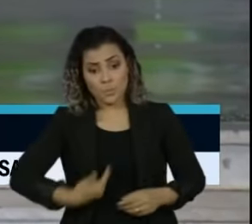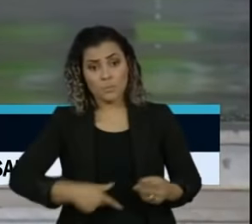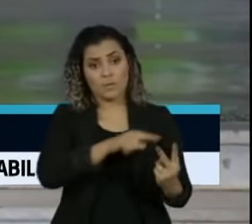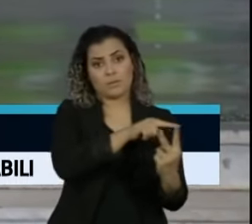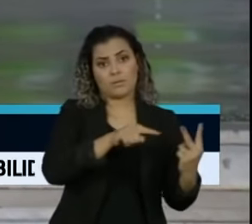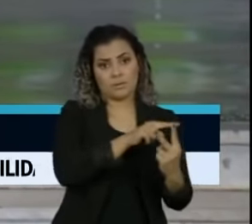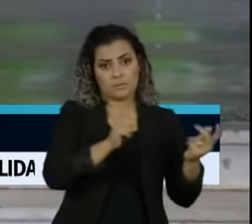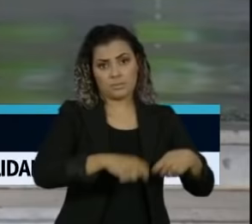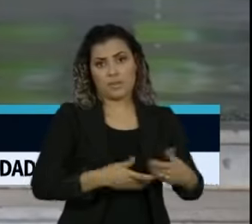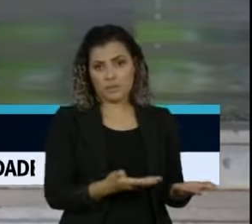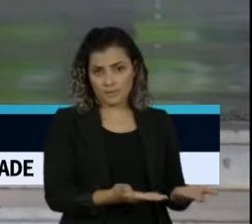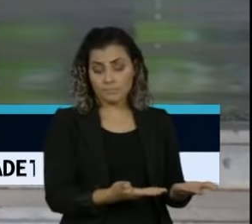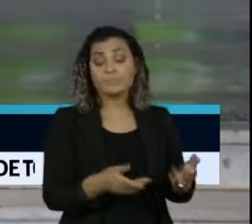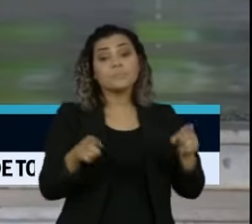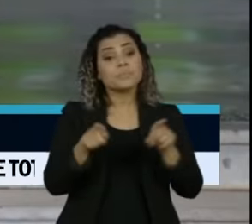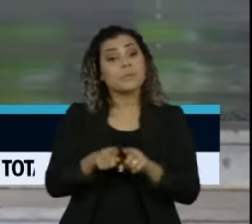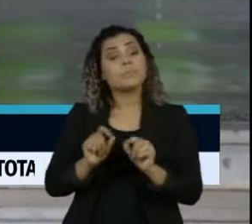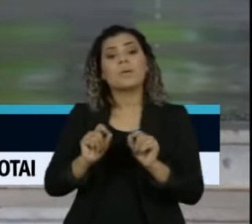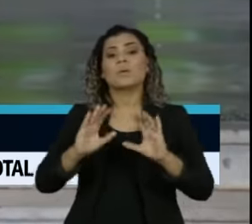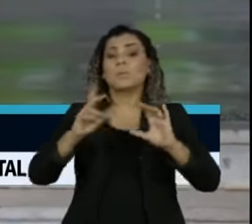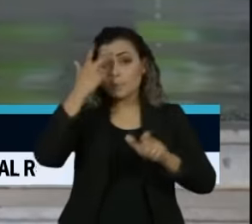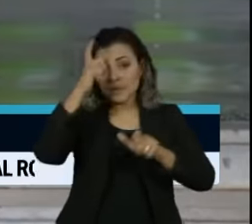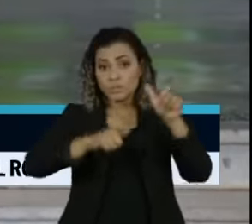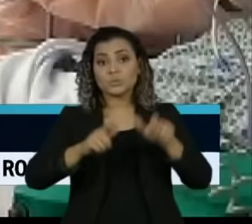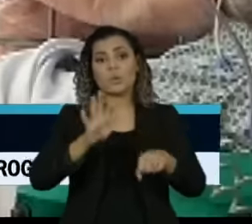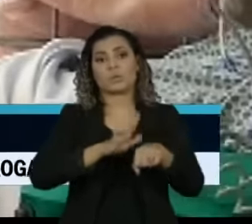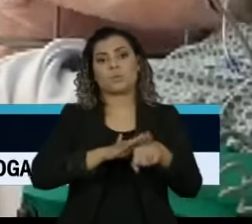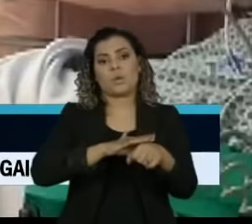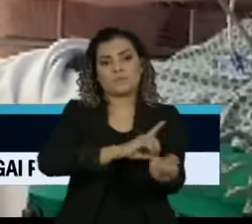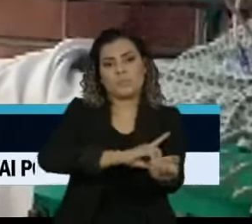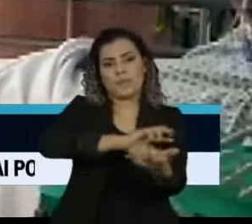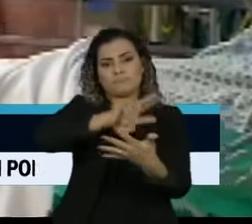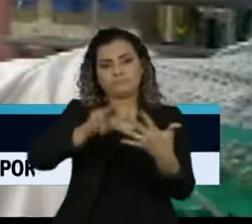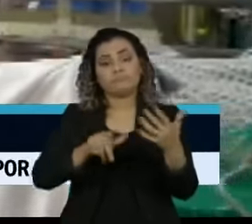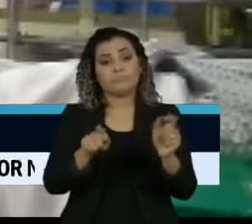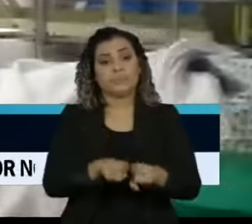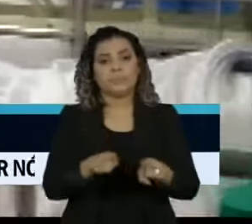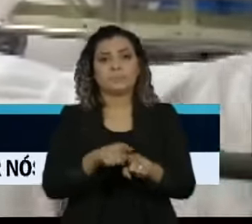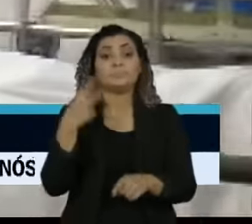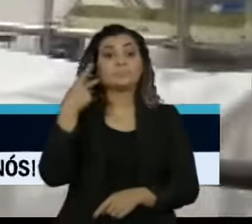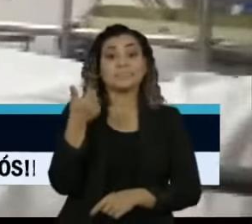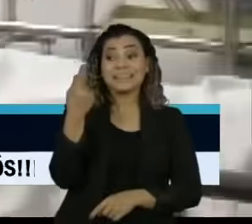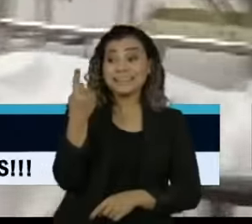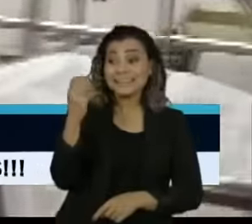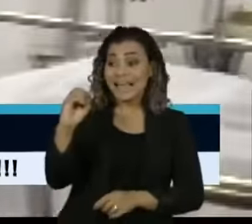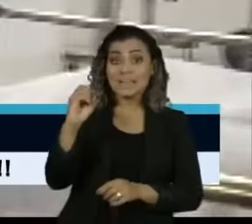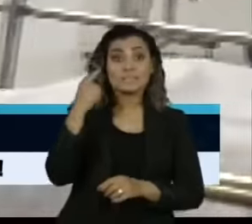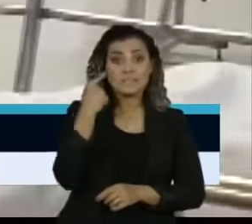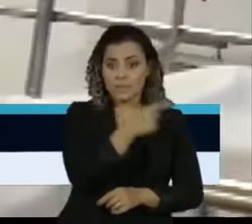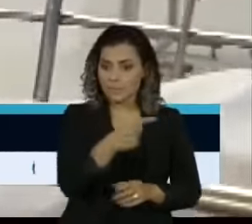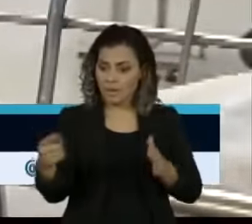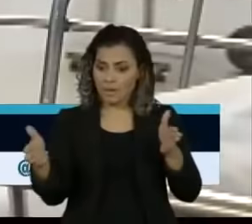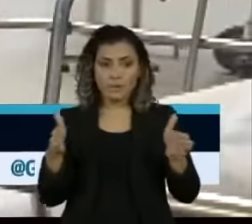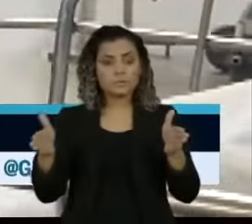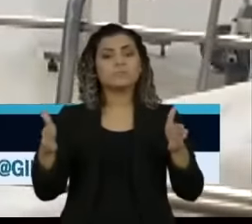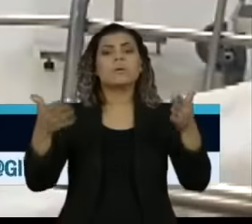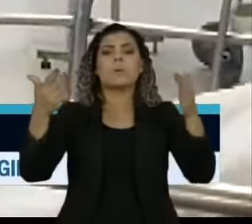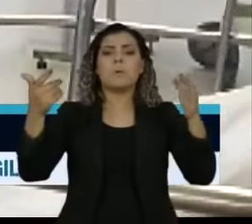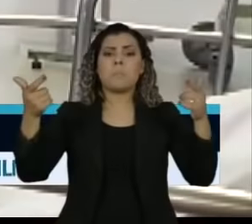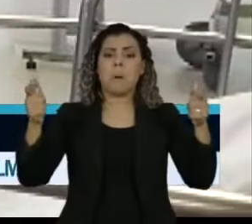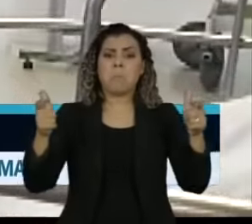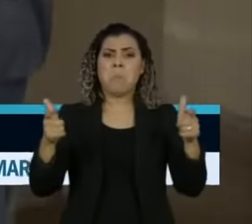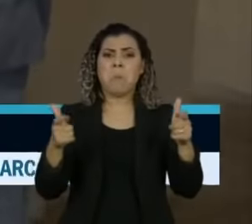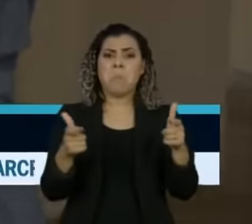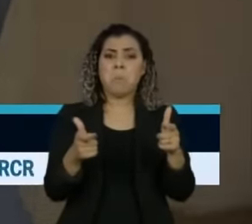e a seguir para portadores de doenças crônicas. Depois de dez semanas de quedas consecutivas, São Paulo